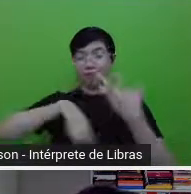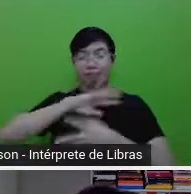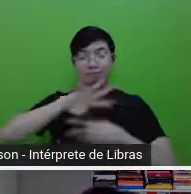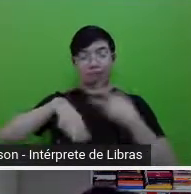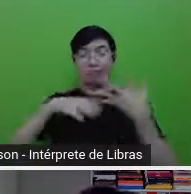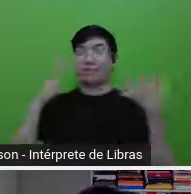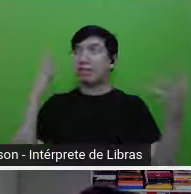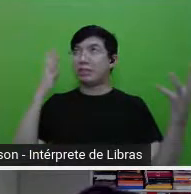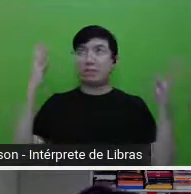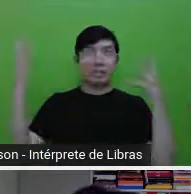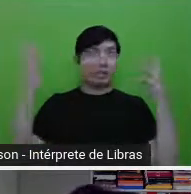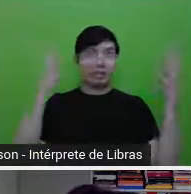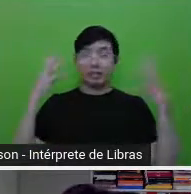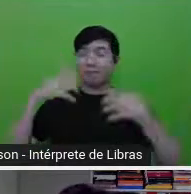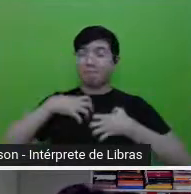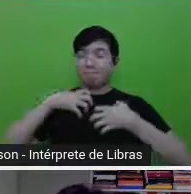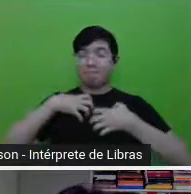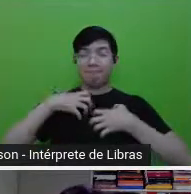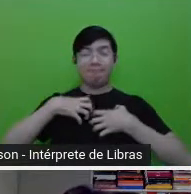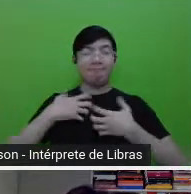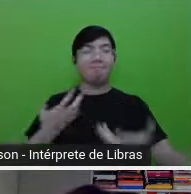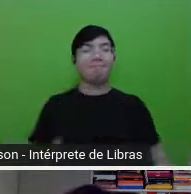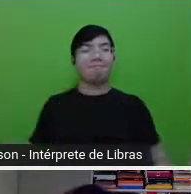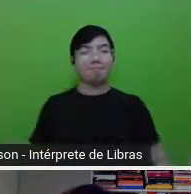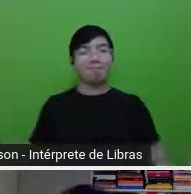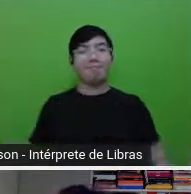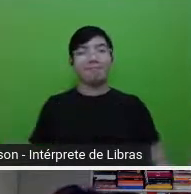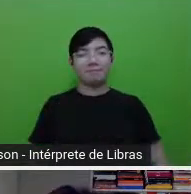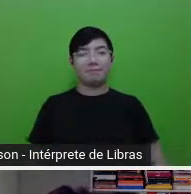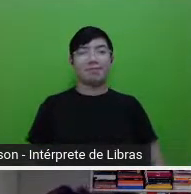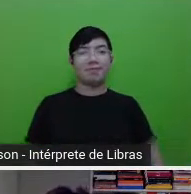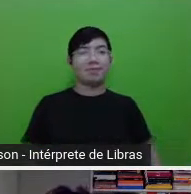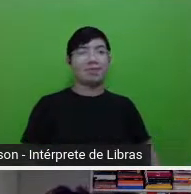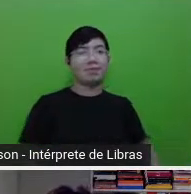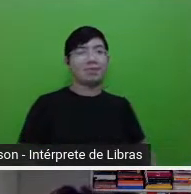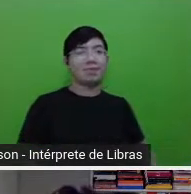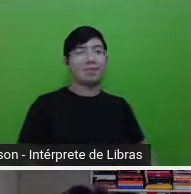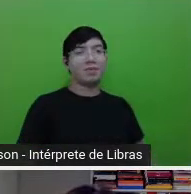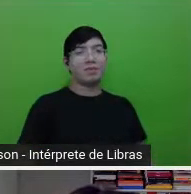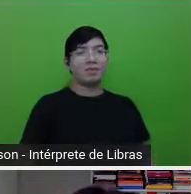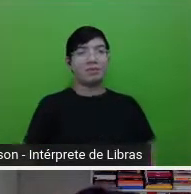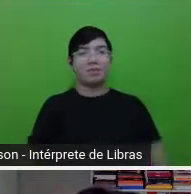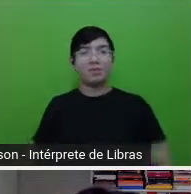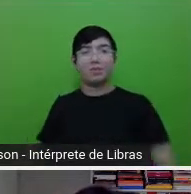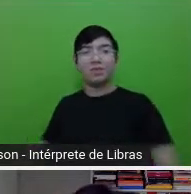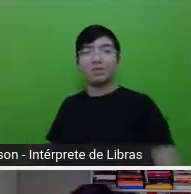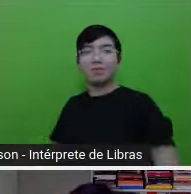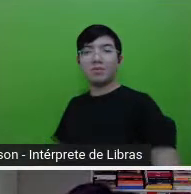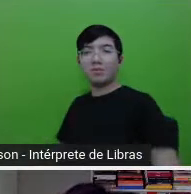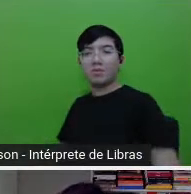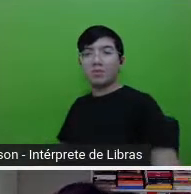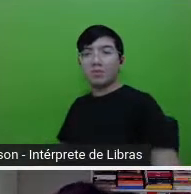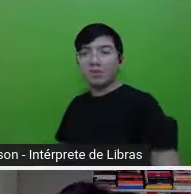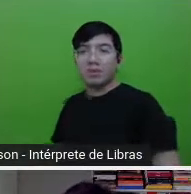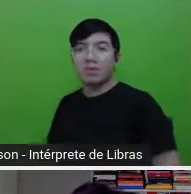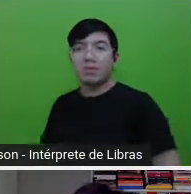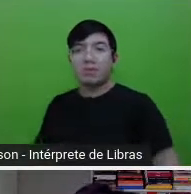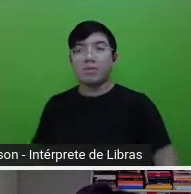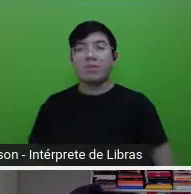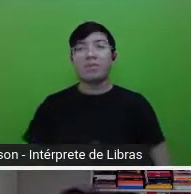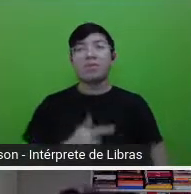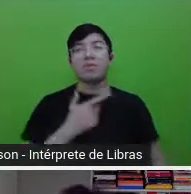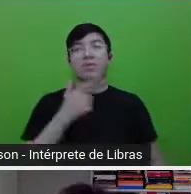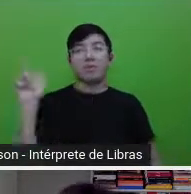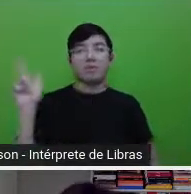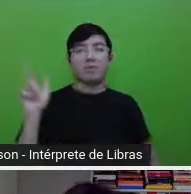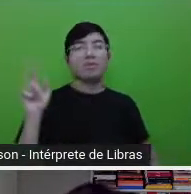esses vários sentimentos que... Que fantástico! Que são fantásticos! E esse livro é sobre a Helena Ferranti, que é uma longa